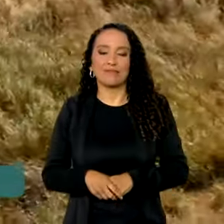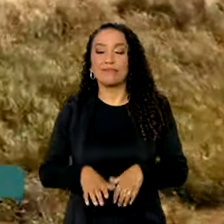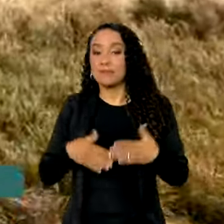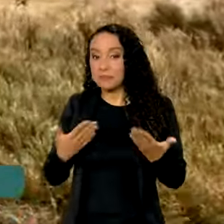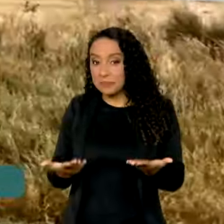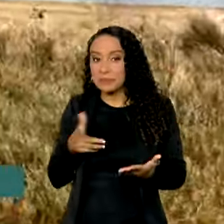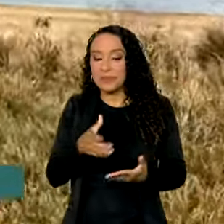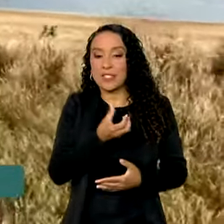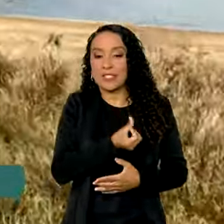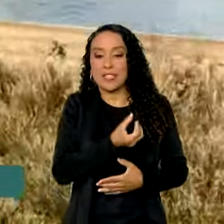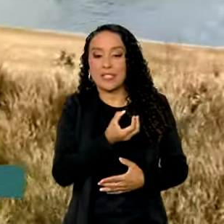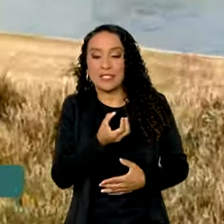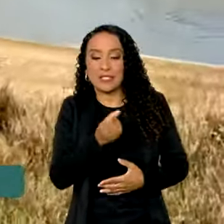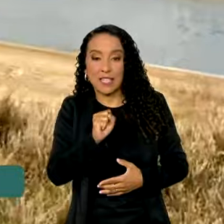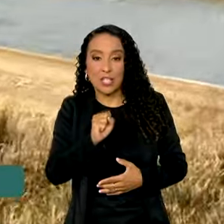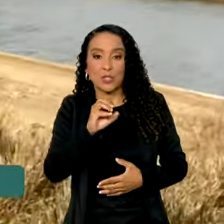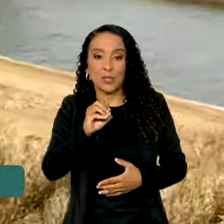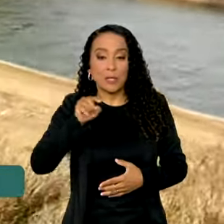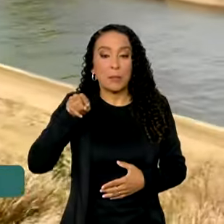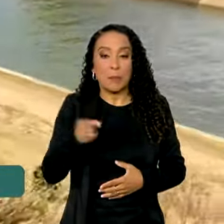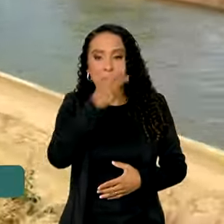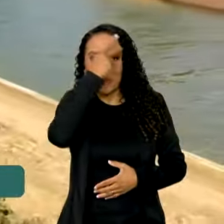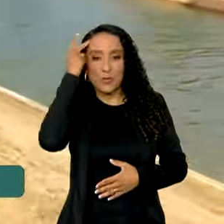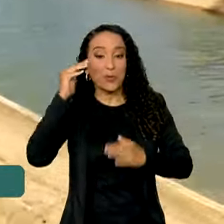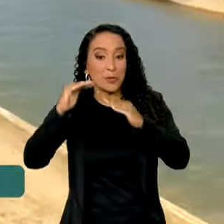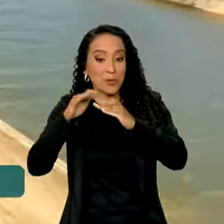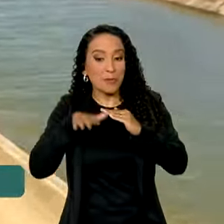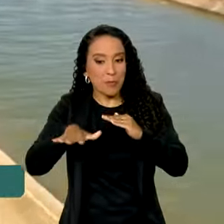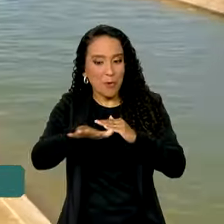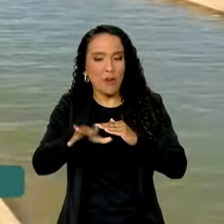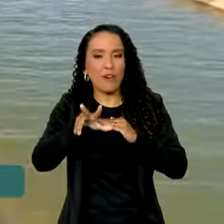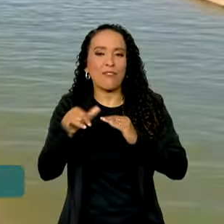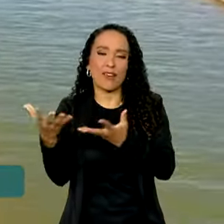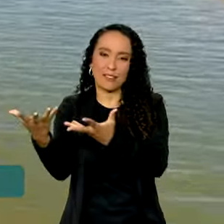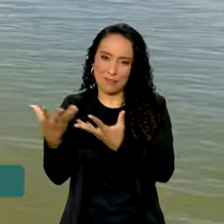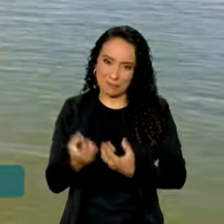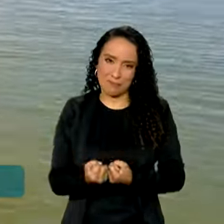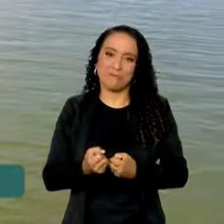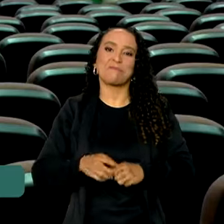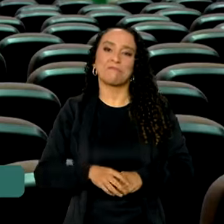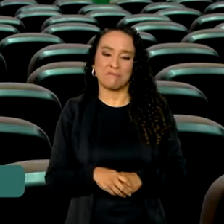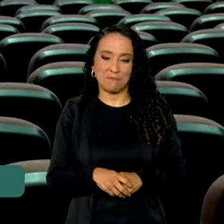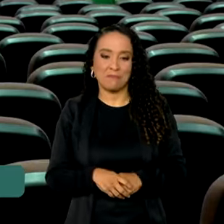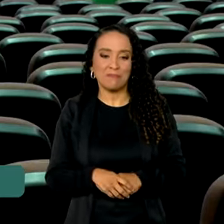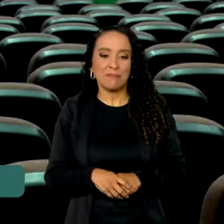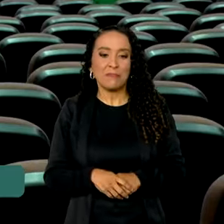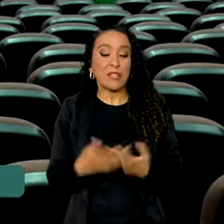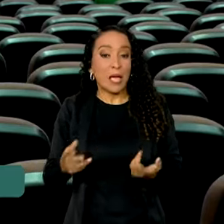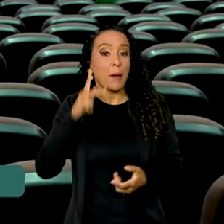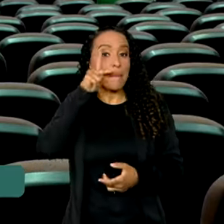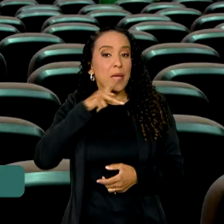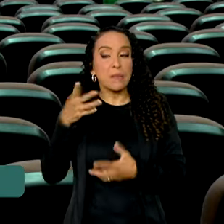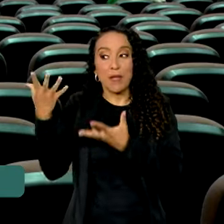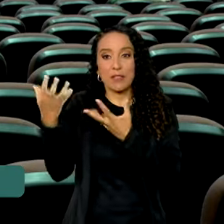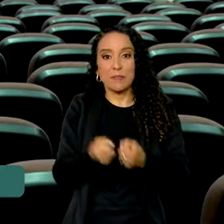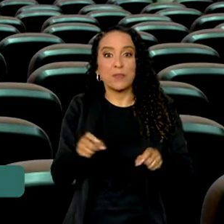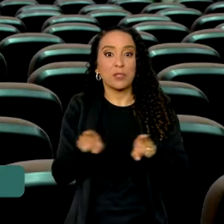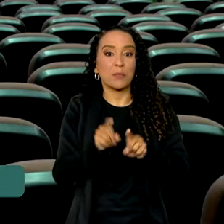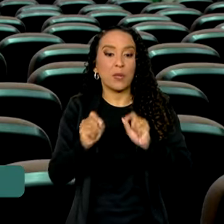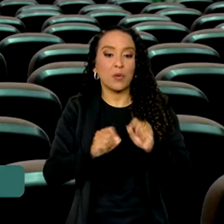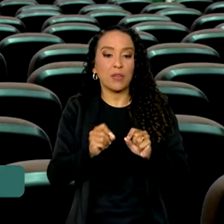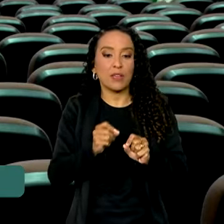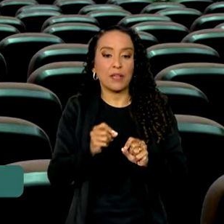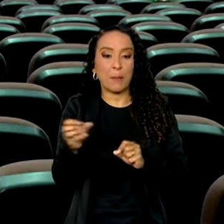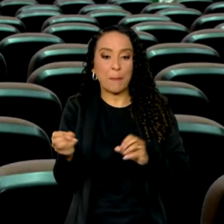menos 680 mil moradores devem ser beneficiados. E a Paraíba recebeu ainda